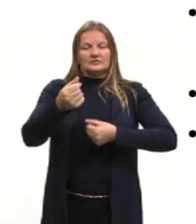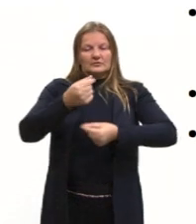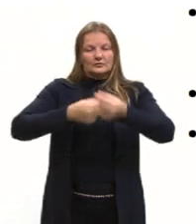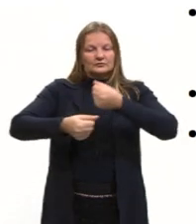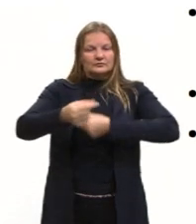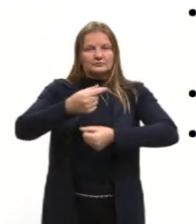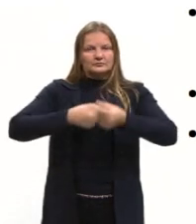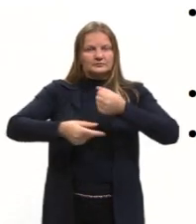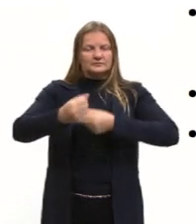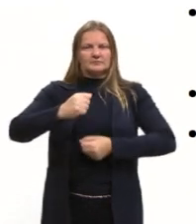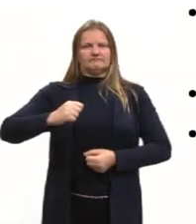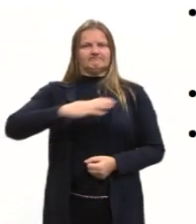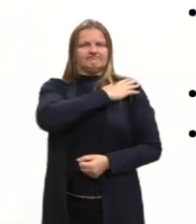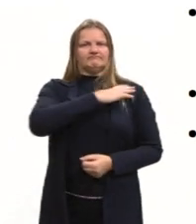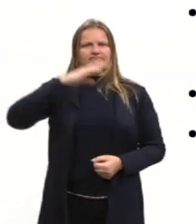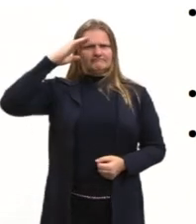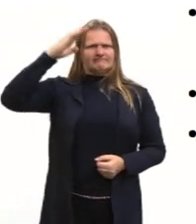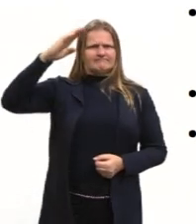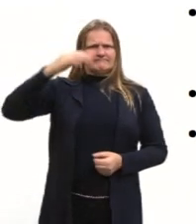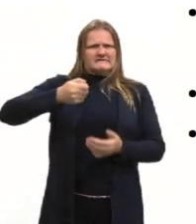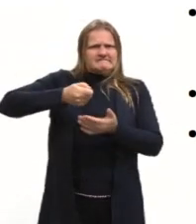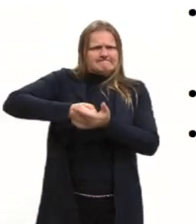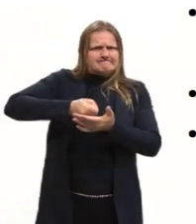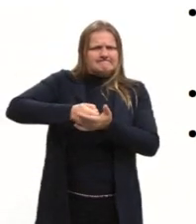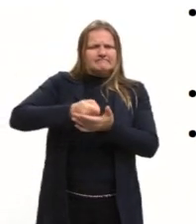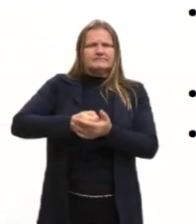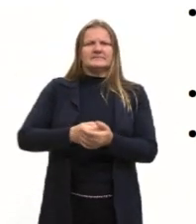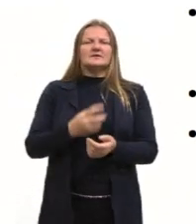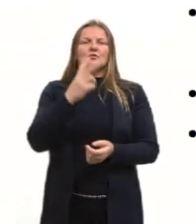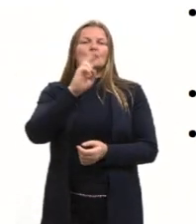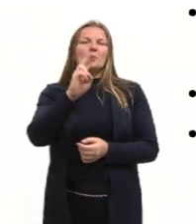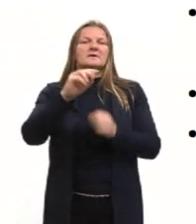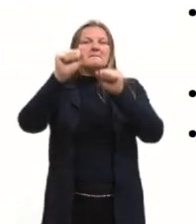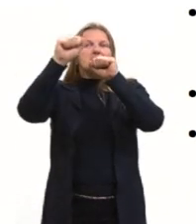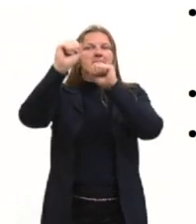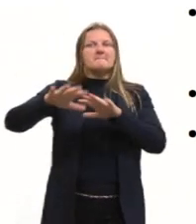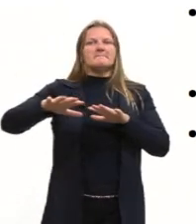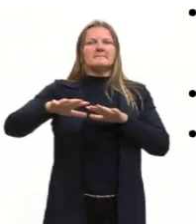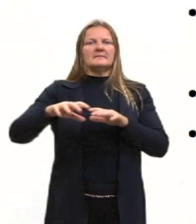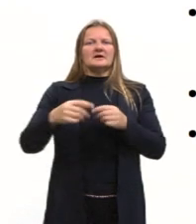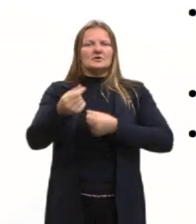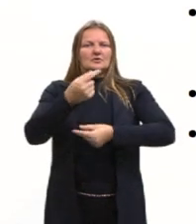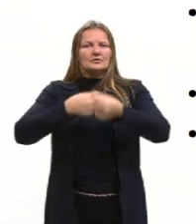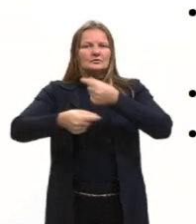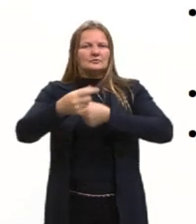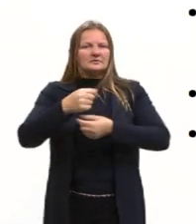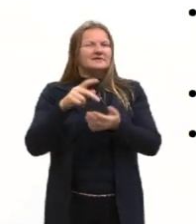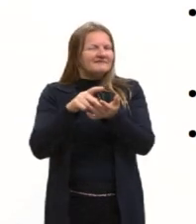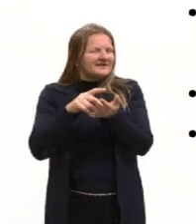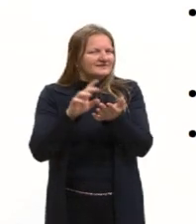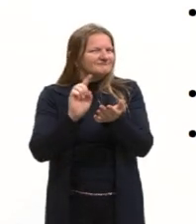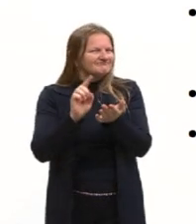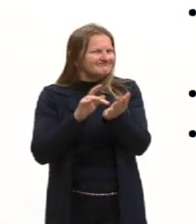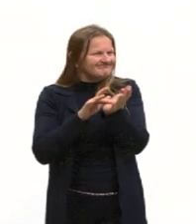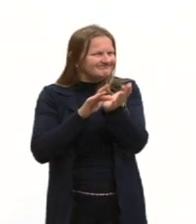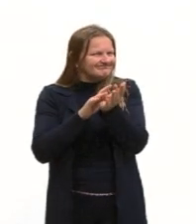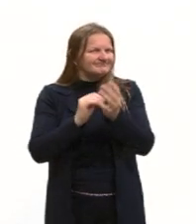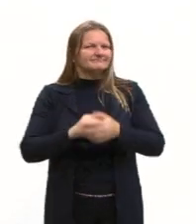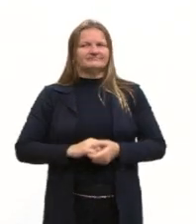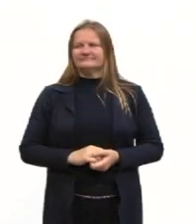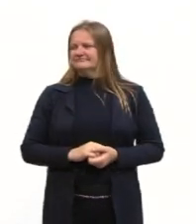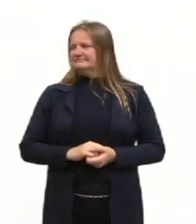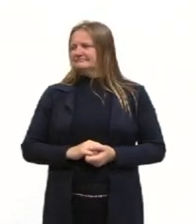durante a ditadura militar, que a gente vai falar também o tal do milagre econômico, que não foi tão milagroso assim. Logo, logo, a gente fala melhor disso.